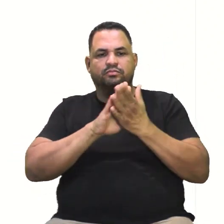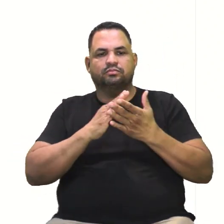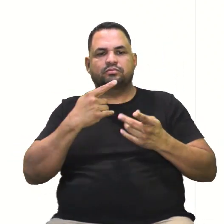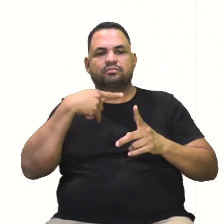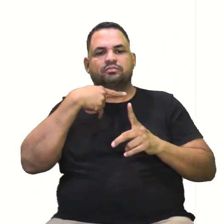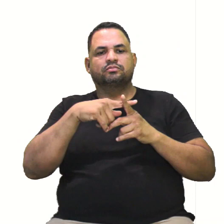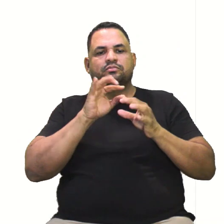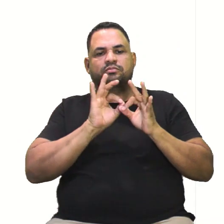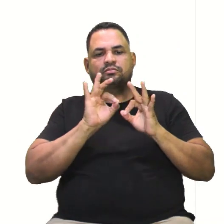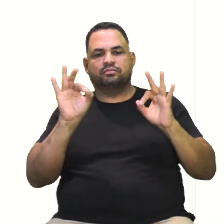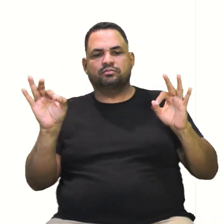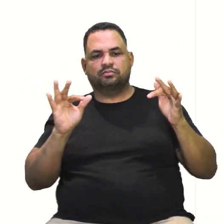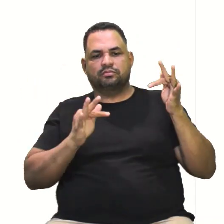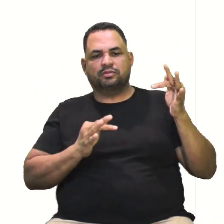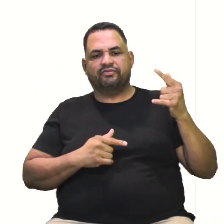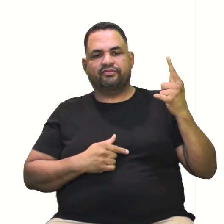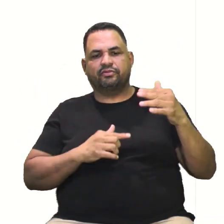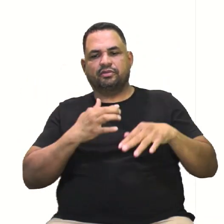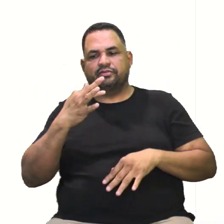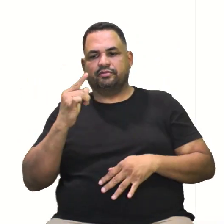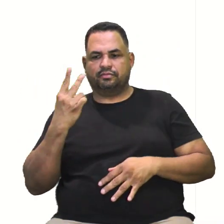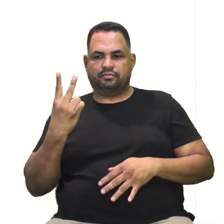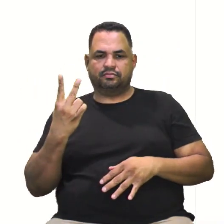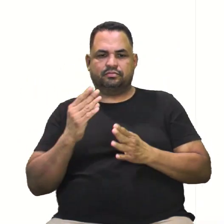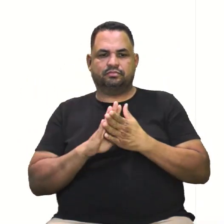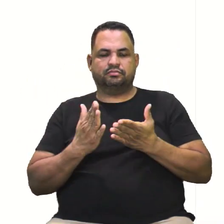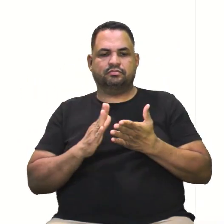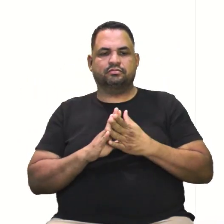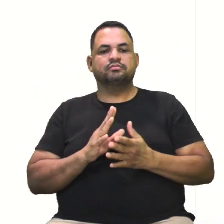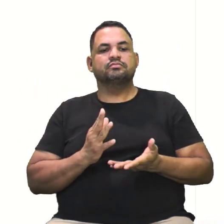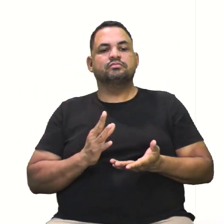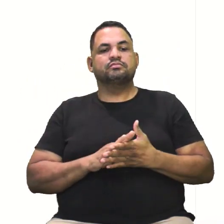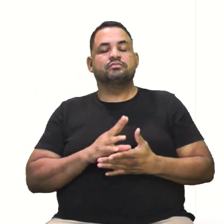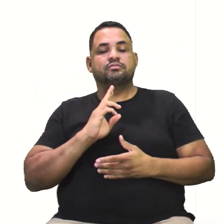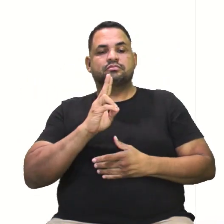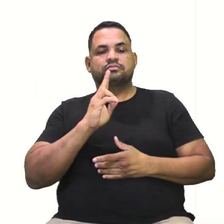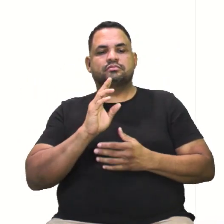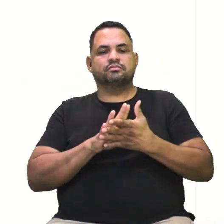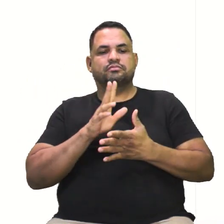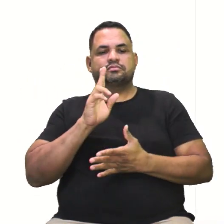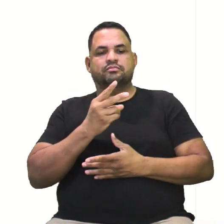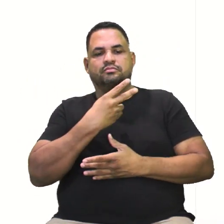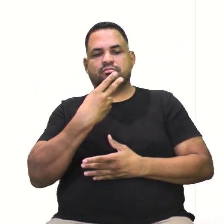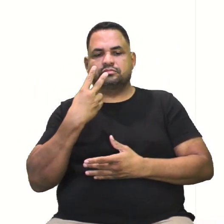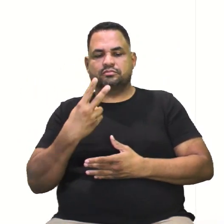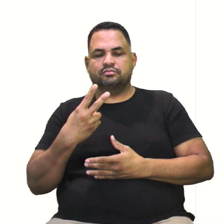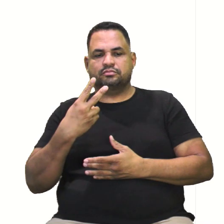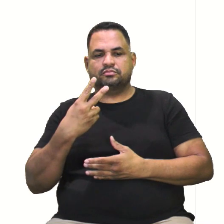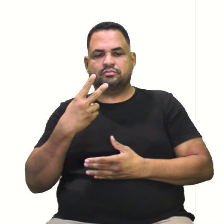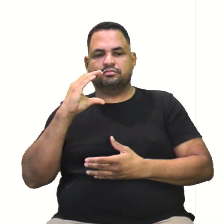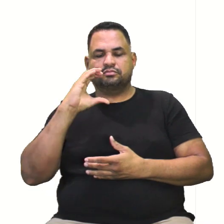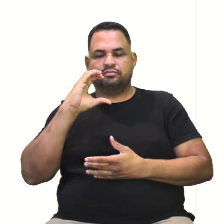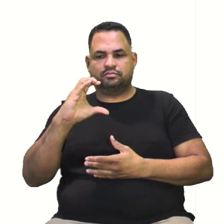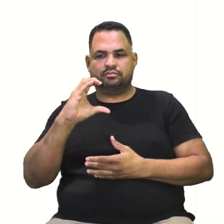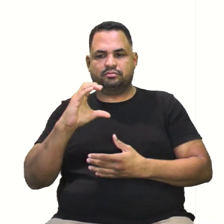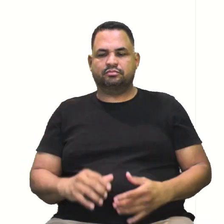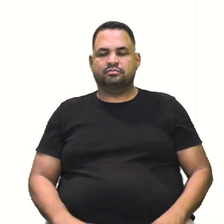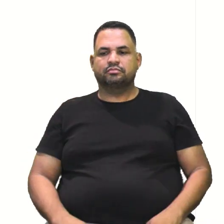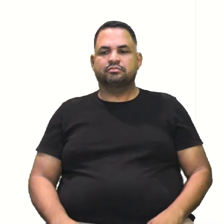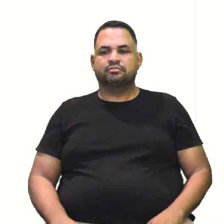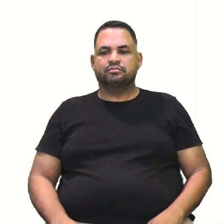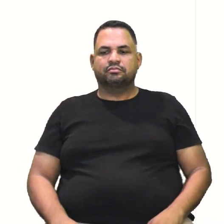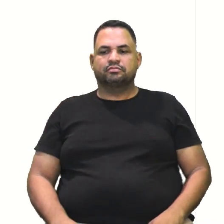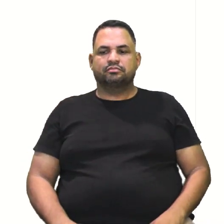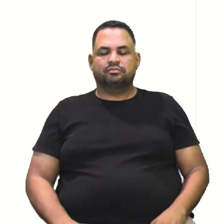somas, as distâncias a F1 e F2, é a constante igual a 2C, né? 2C,